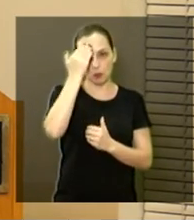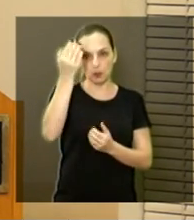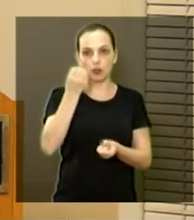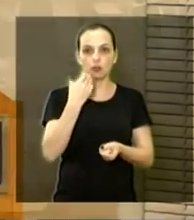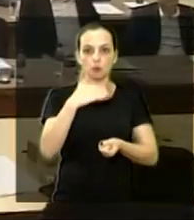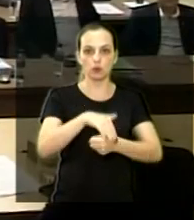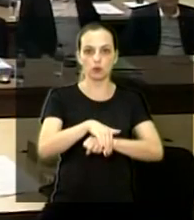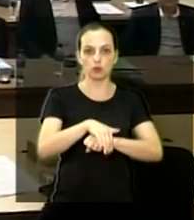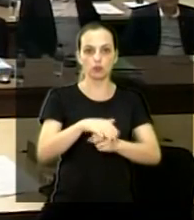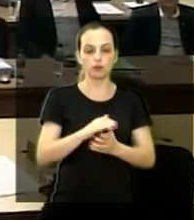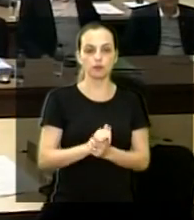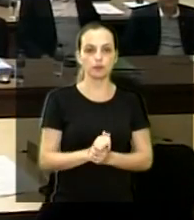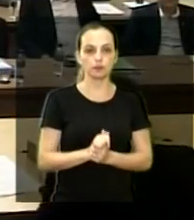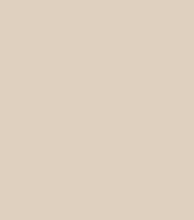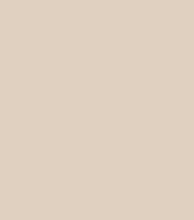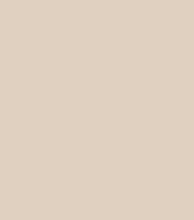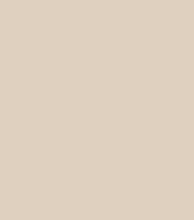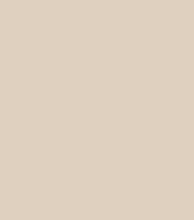boa noite.